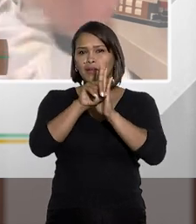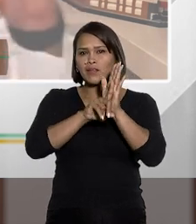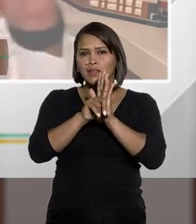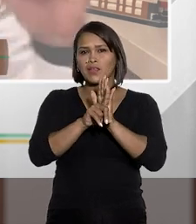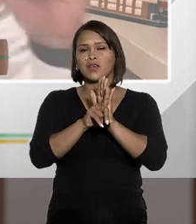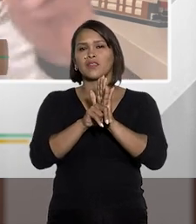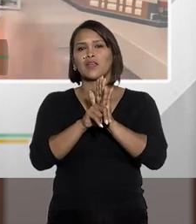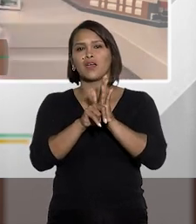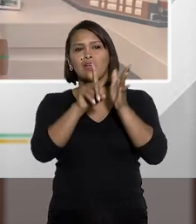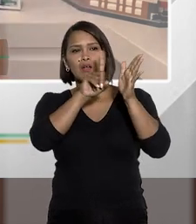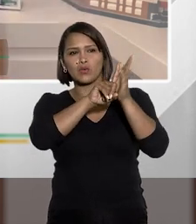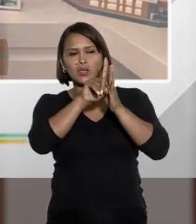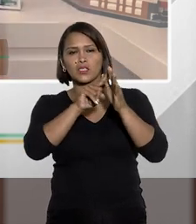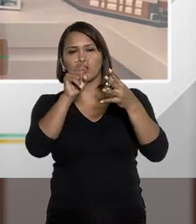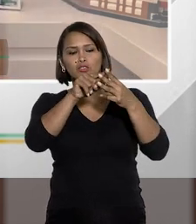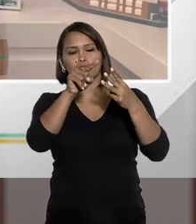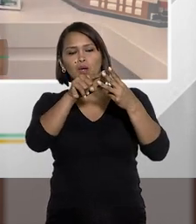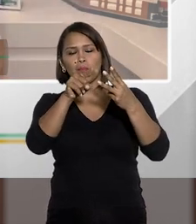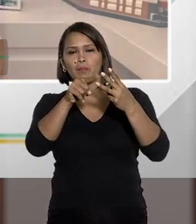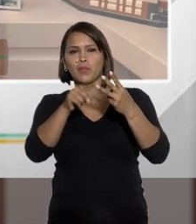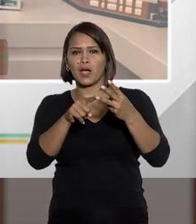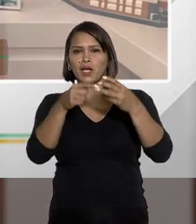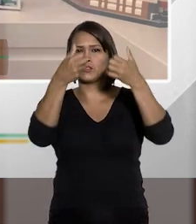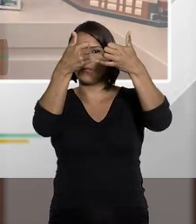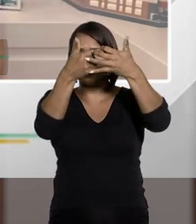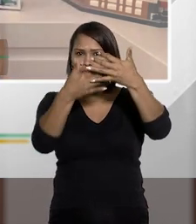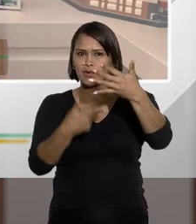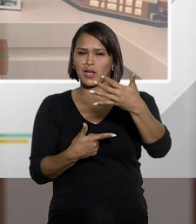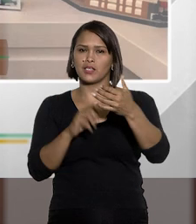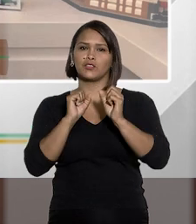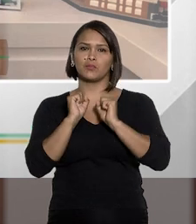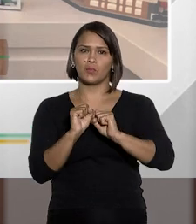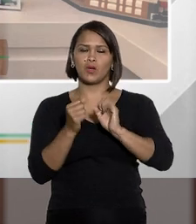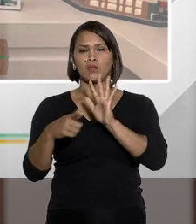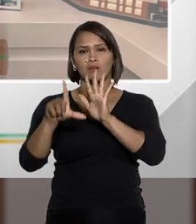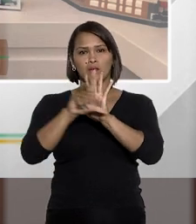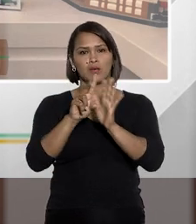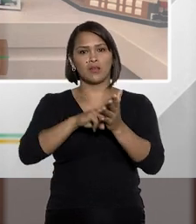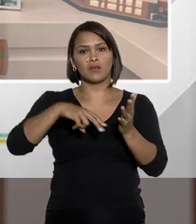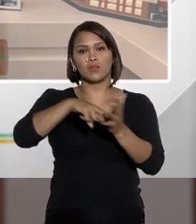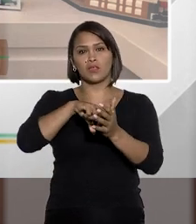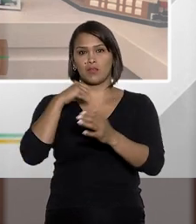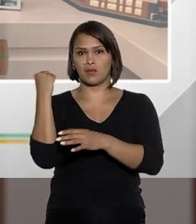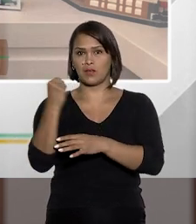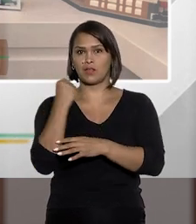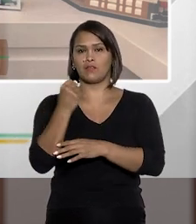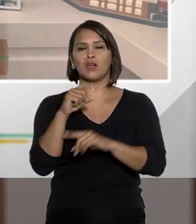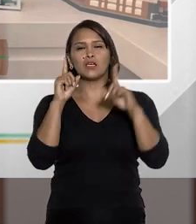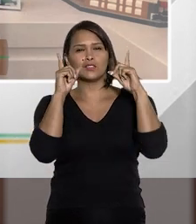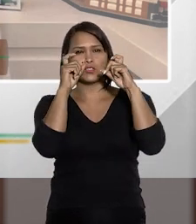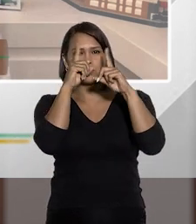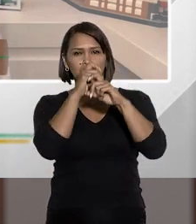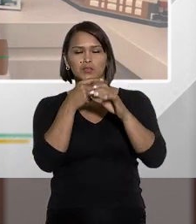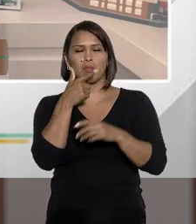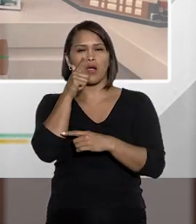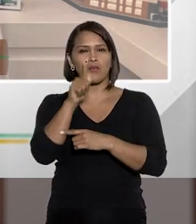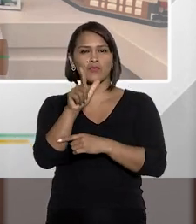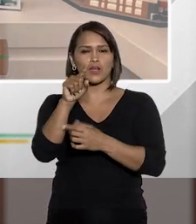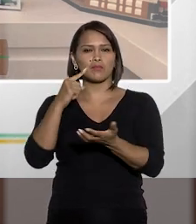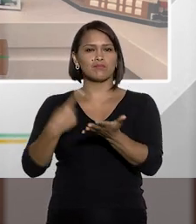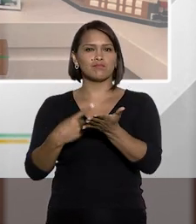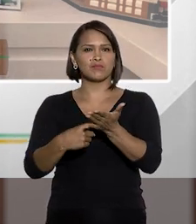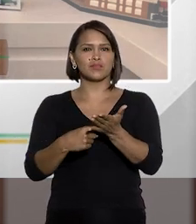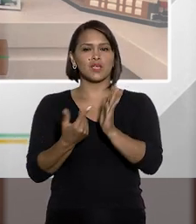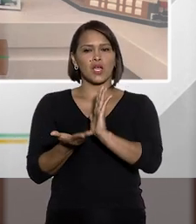analisando sem descer aqui tipo a tipo, a gente pode dizer que nós estamos diante de uma lei penal mais gravosa. Então, dificilmente você vai